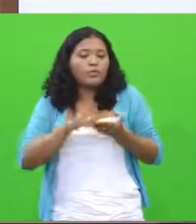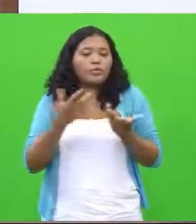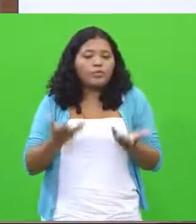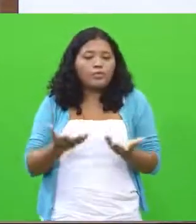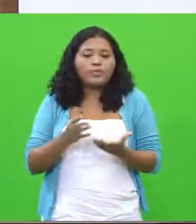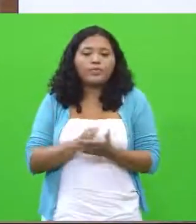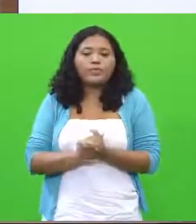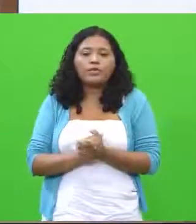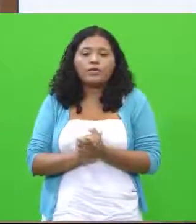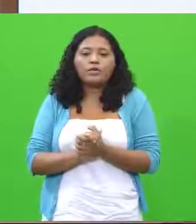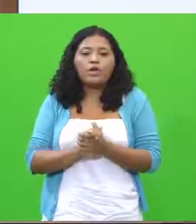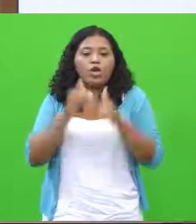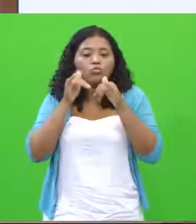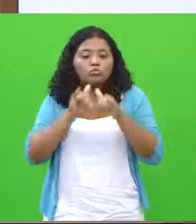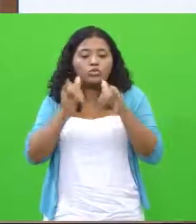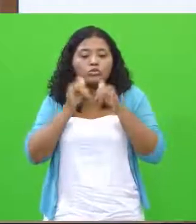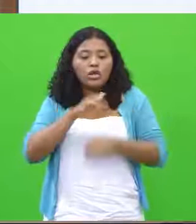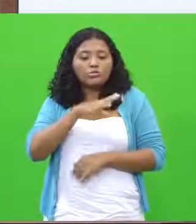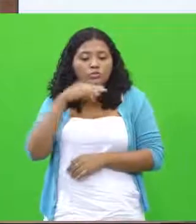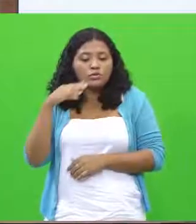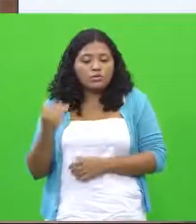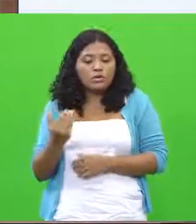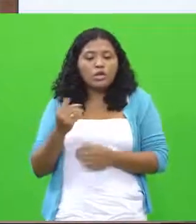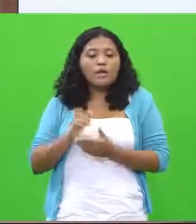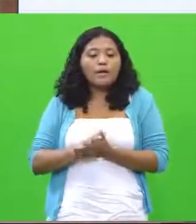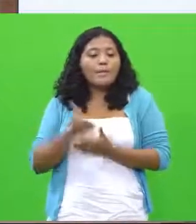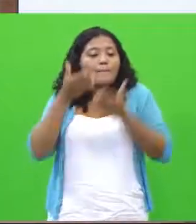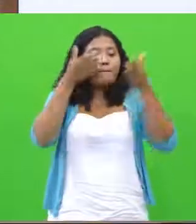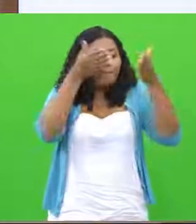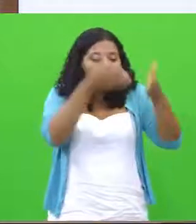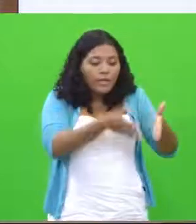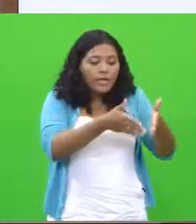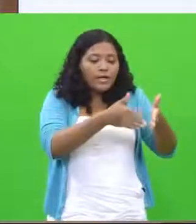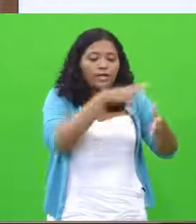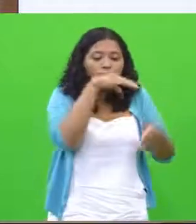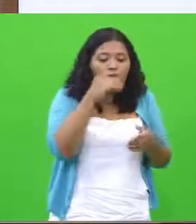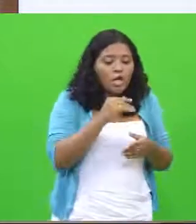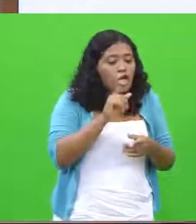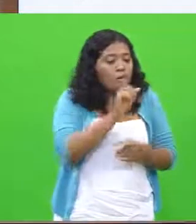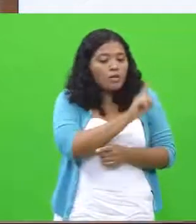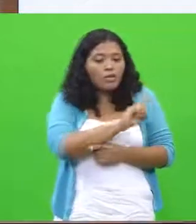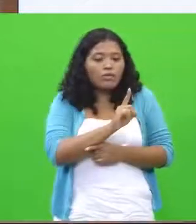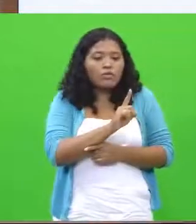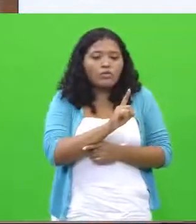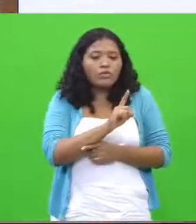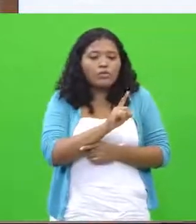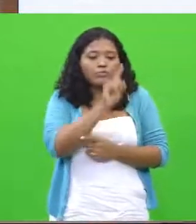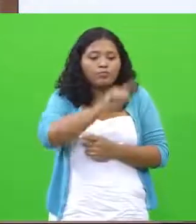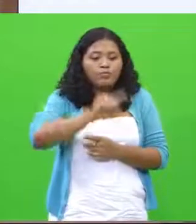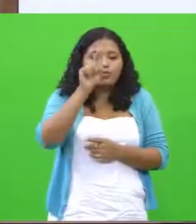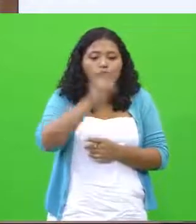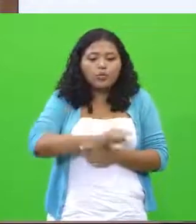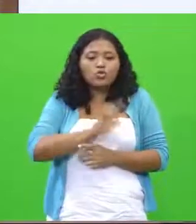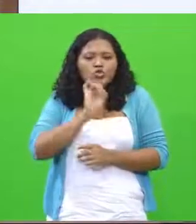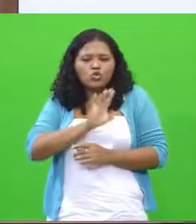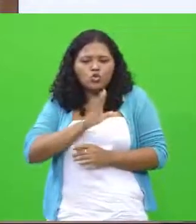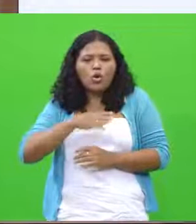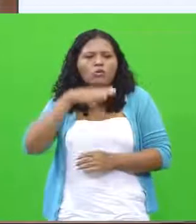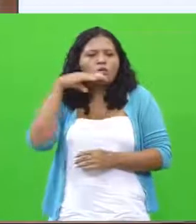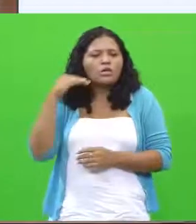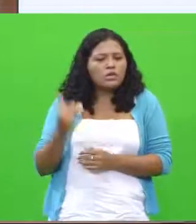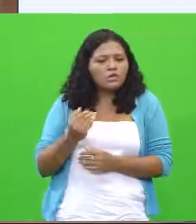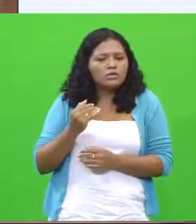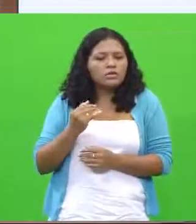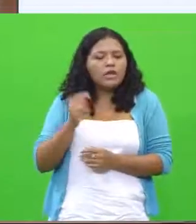é publicidade infantil para as crianças e não envolvendo só crianças. Eu teria que pontuar.